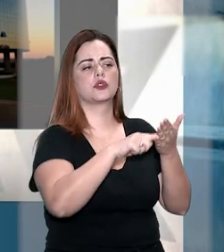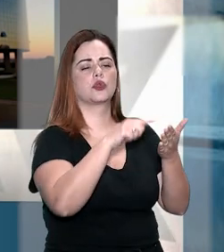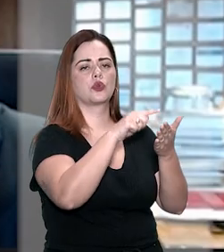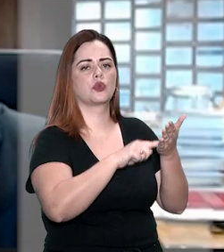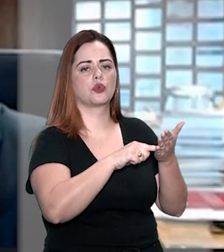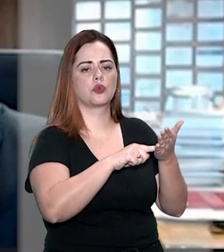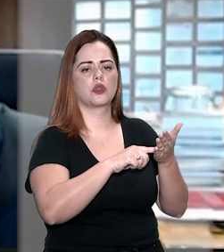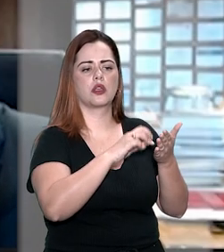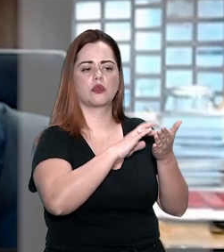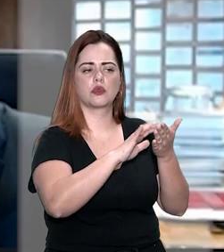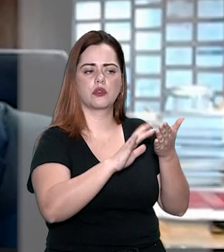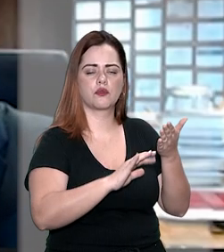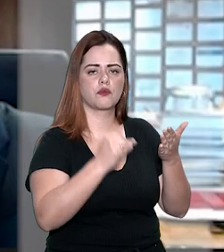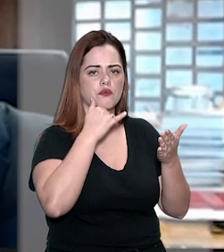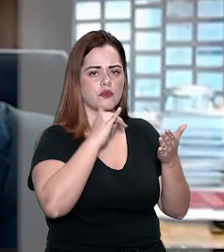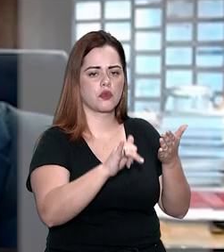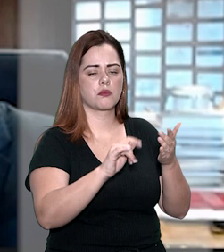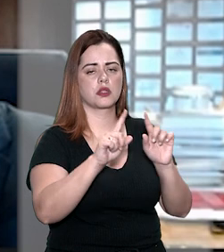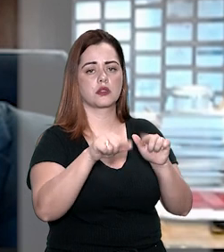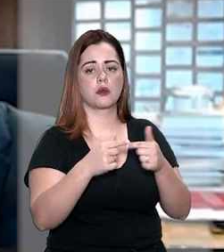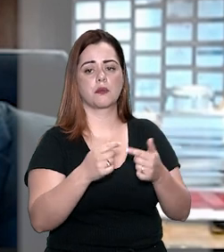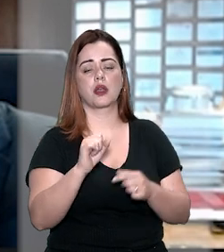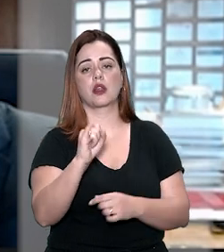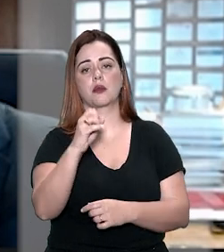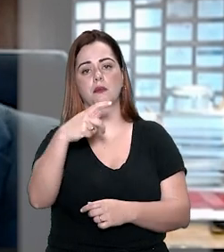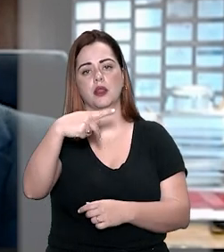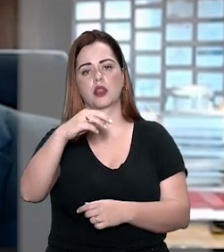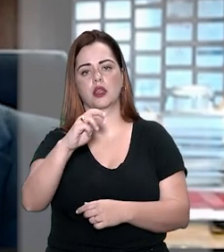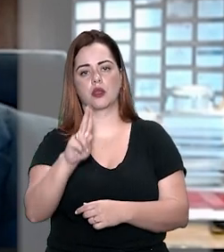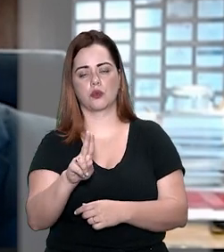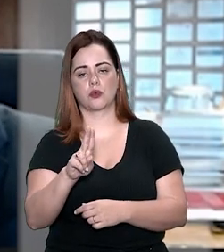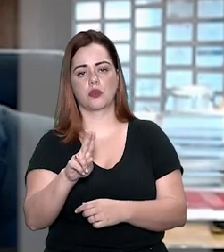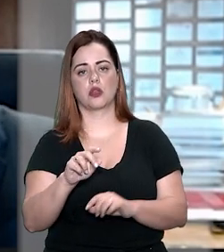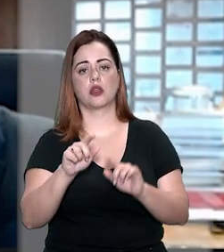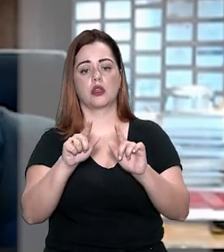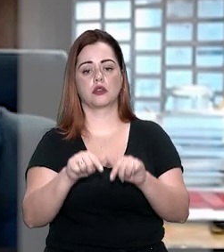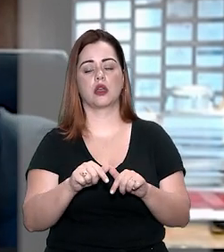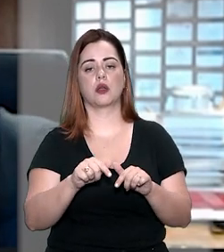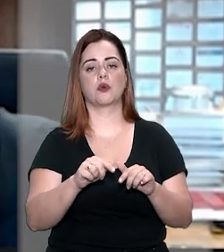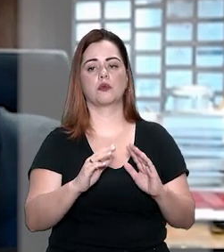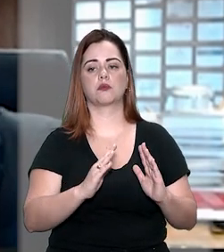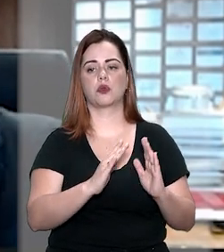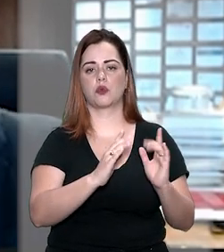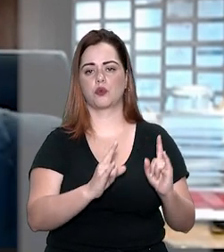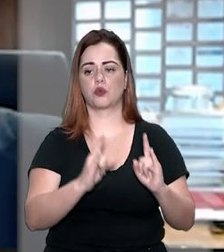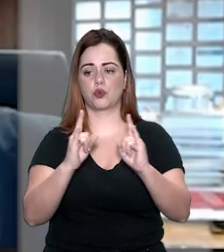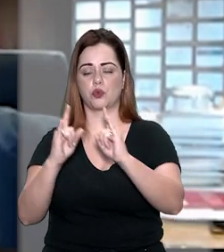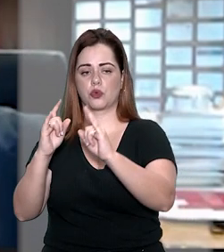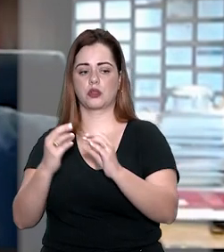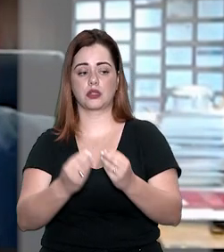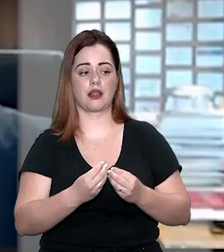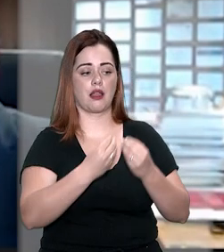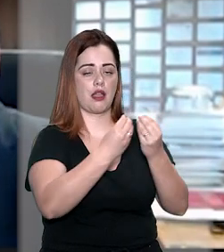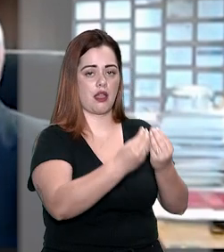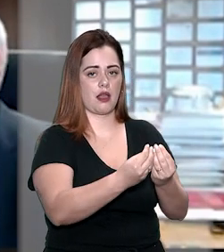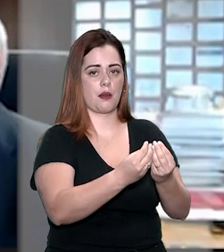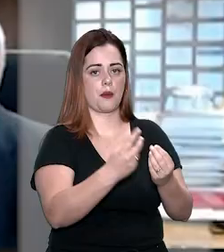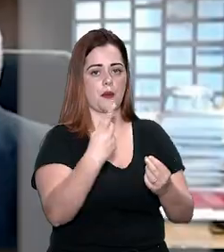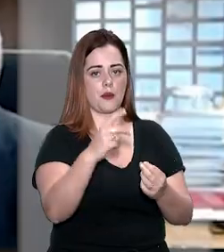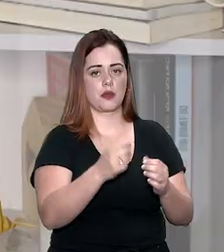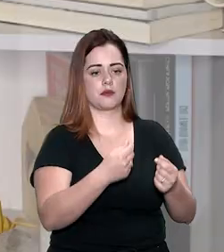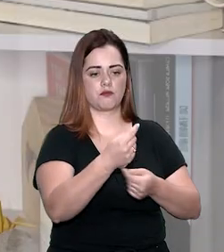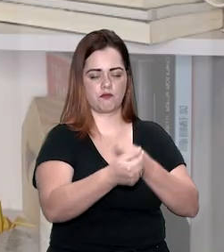um banco da condição de contribuinte em relação ao IPTU incidente sobre imóvel dado em garantia em alienação